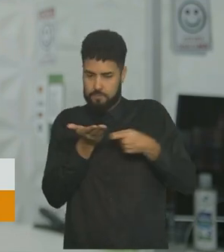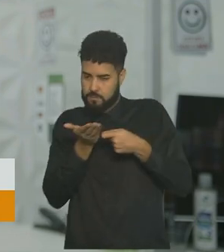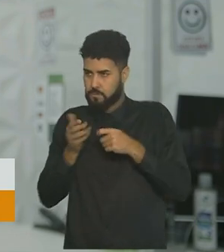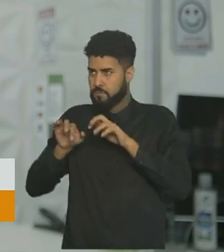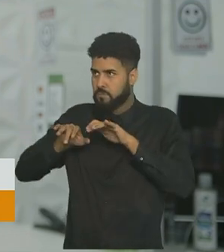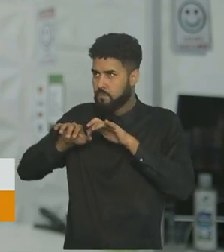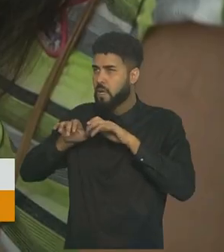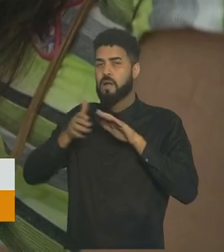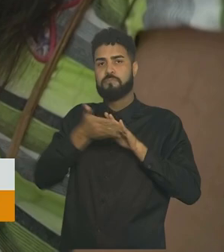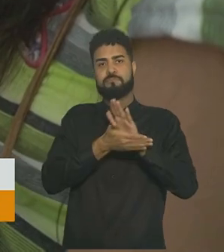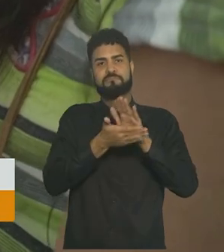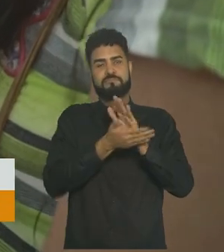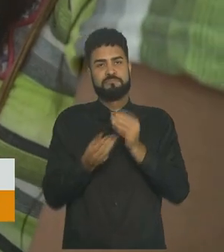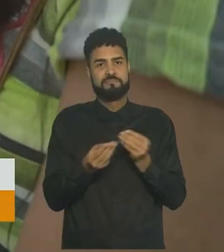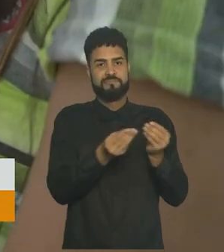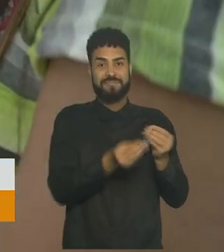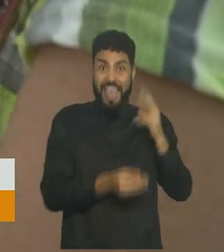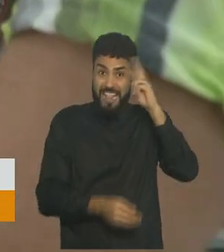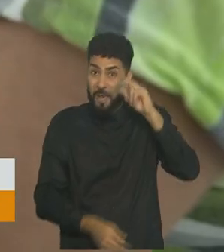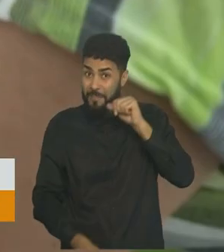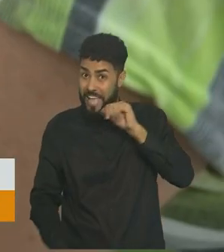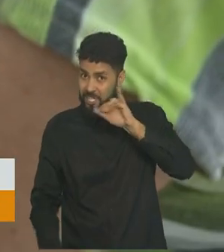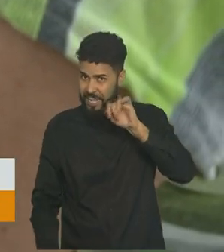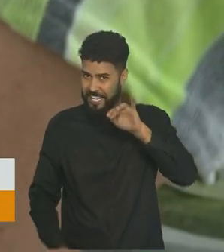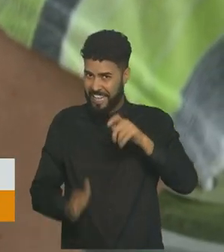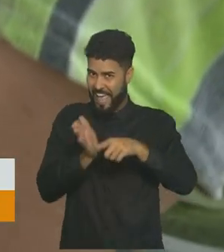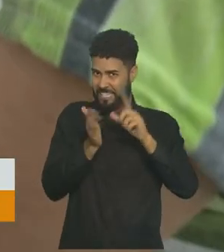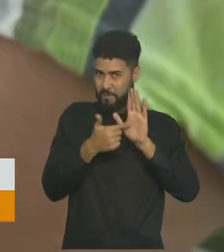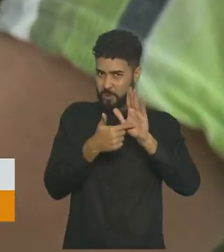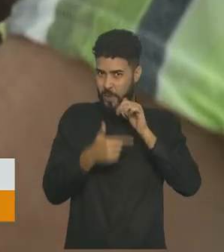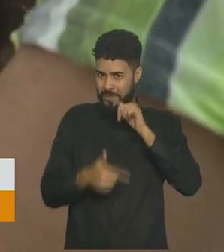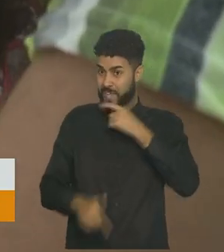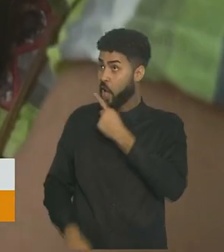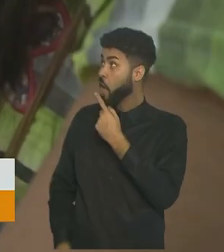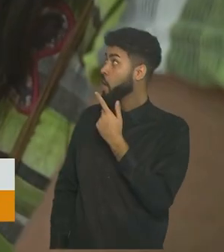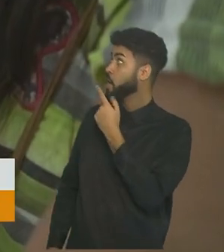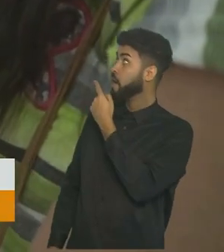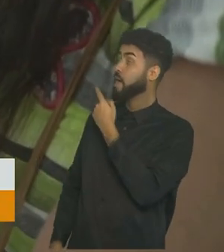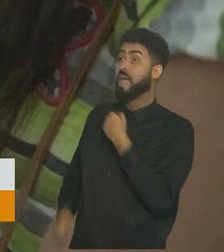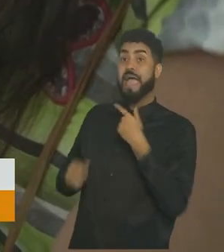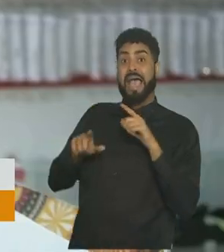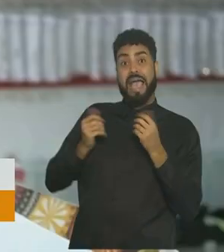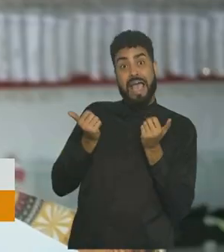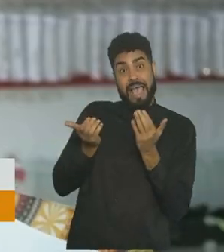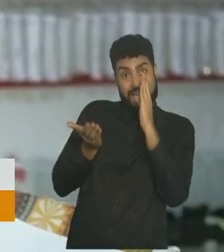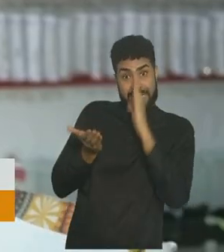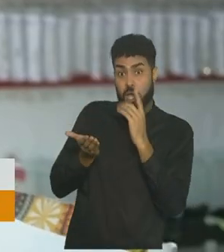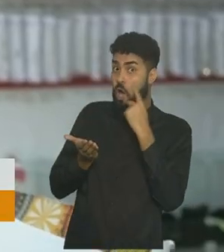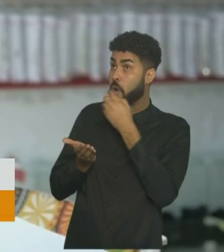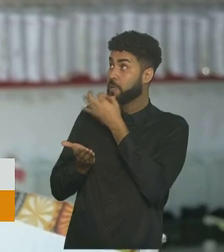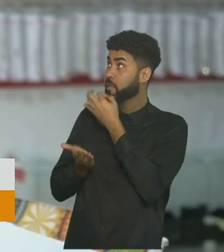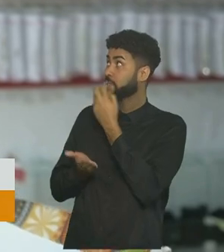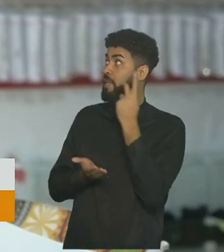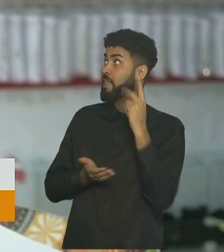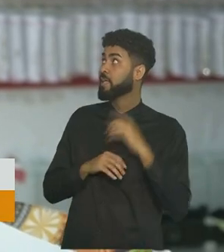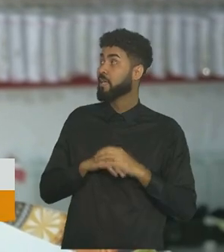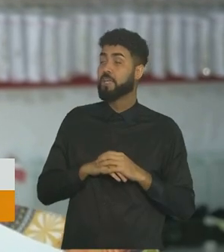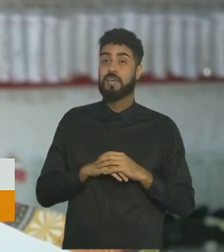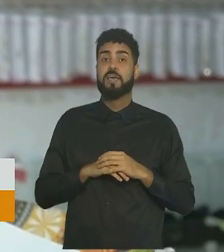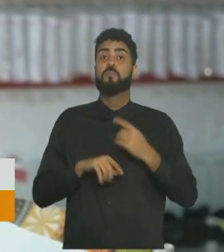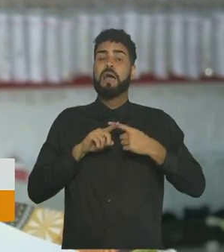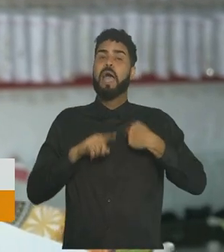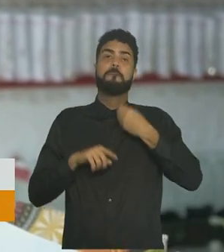edita e faz as impressões. Lembra da Jaqueline do início da reportagem? Veja o que ela achou dessa iniciativa. É bom para a gente que não tem